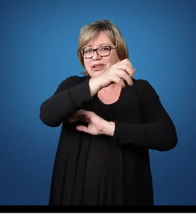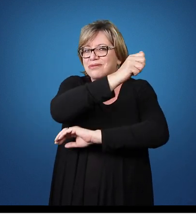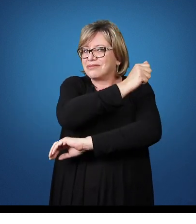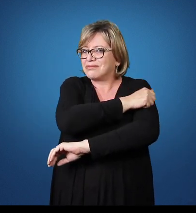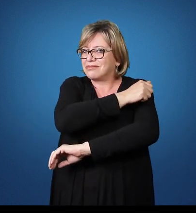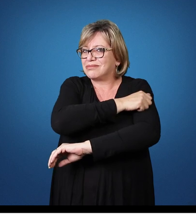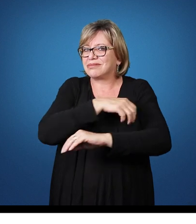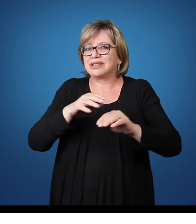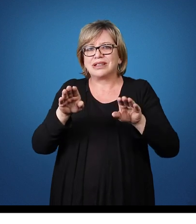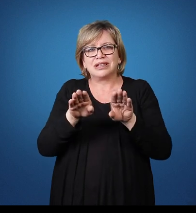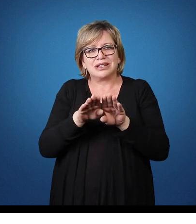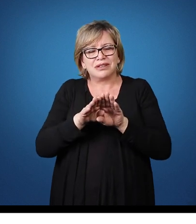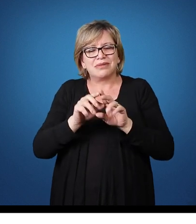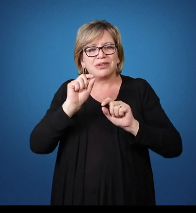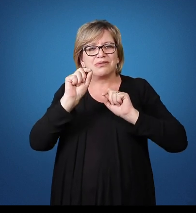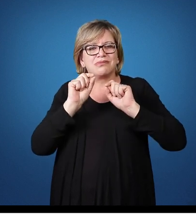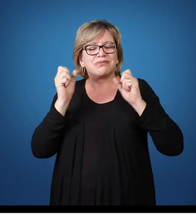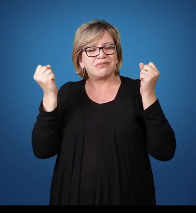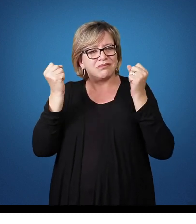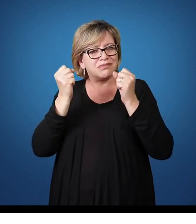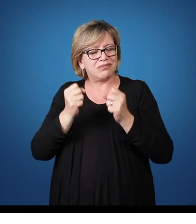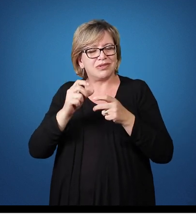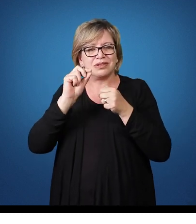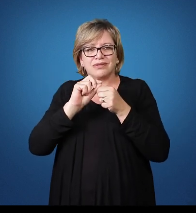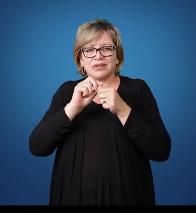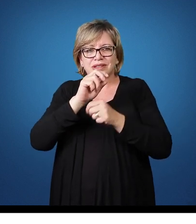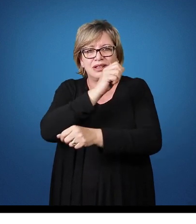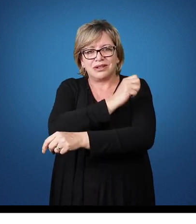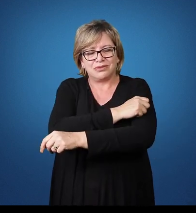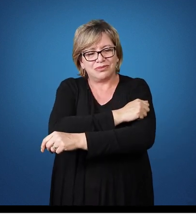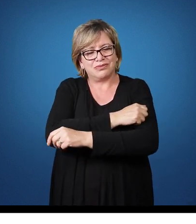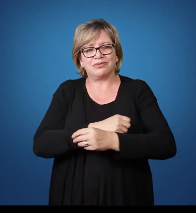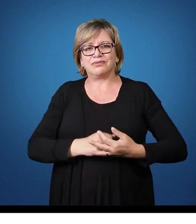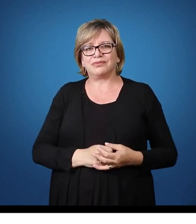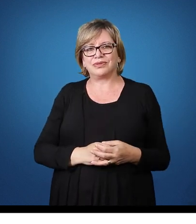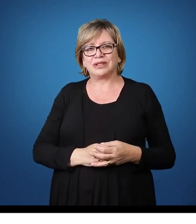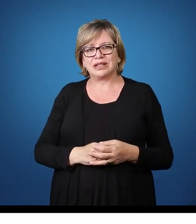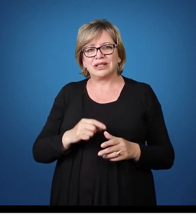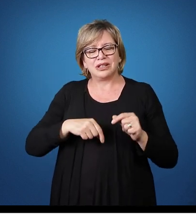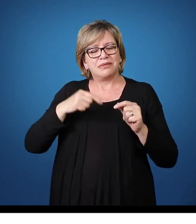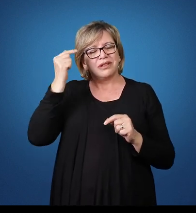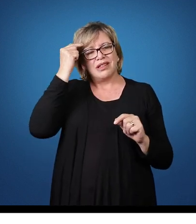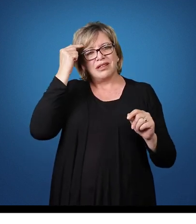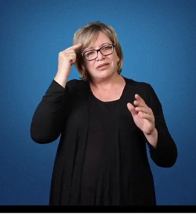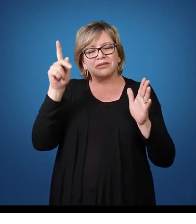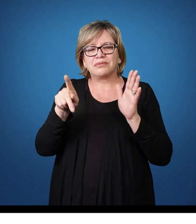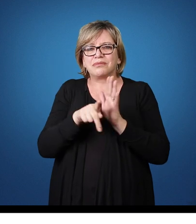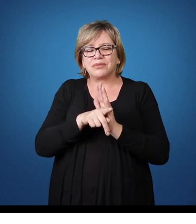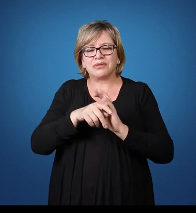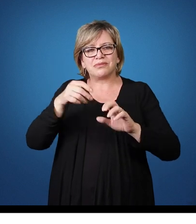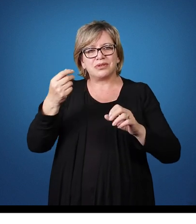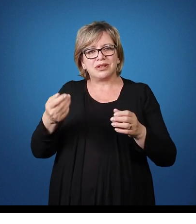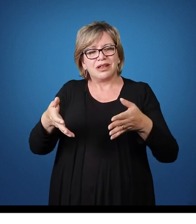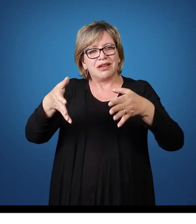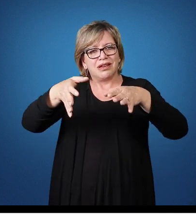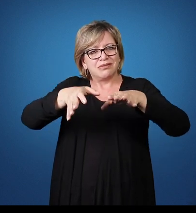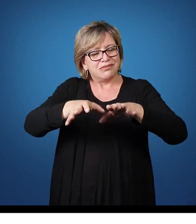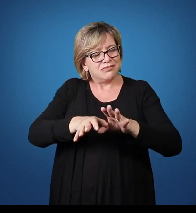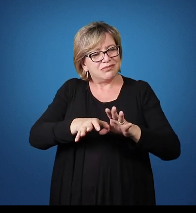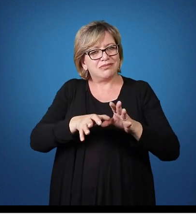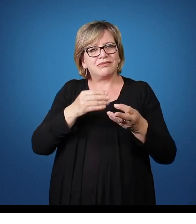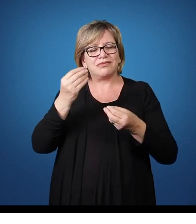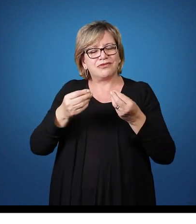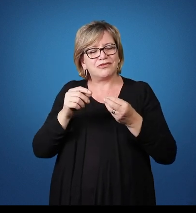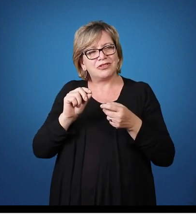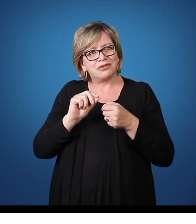limitações e também as suas potencialidades Essa concepção de educação inclusiva Ela nos